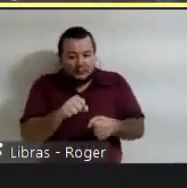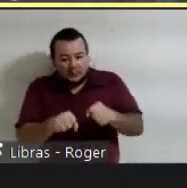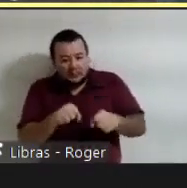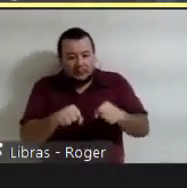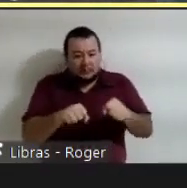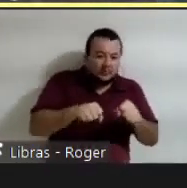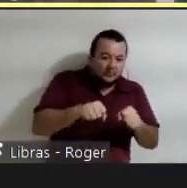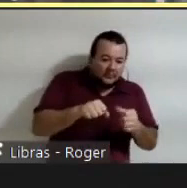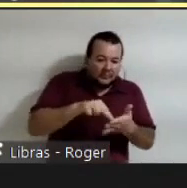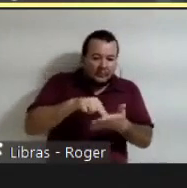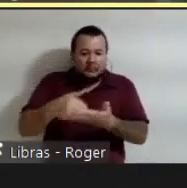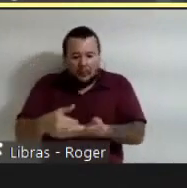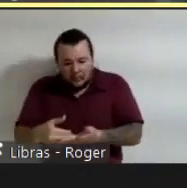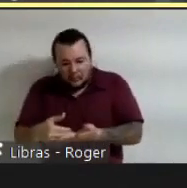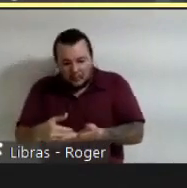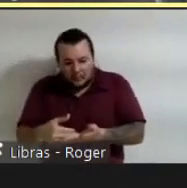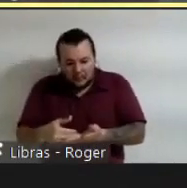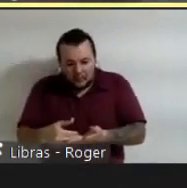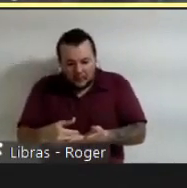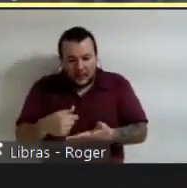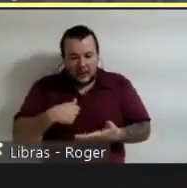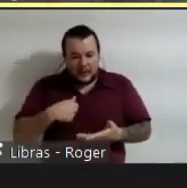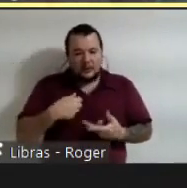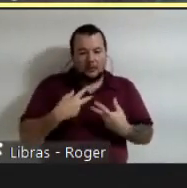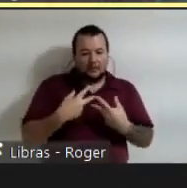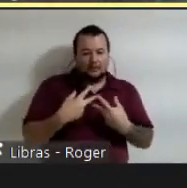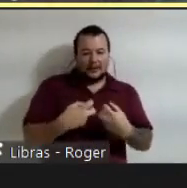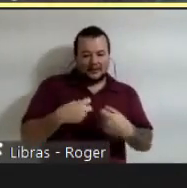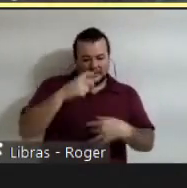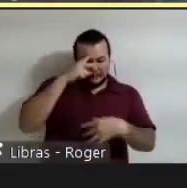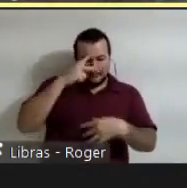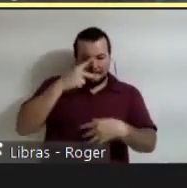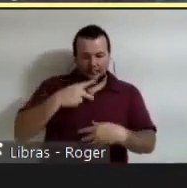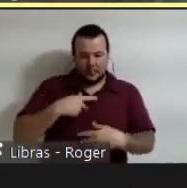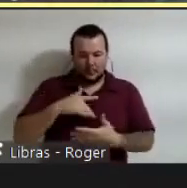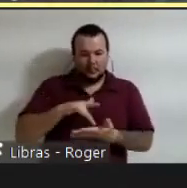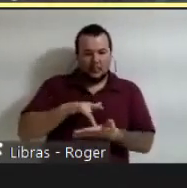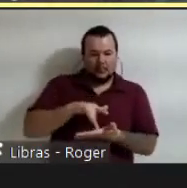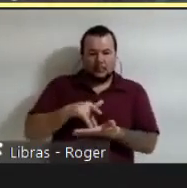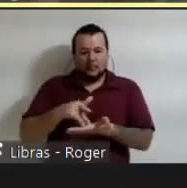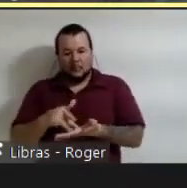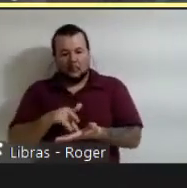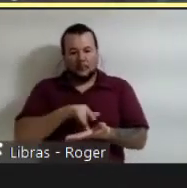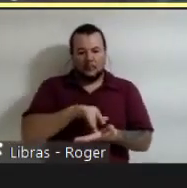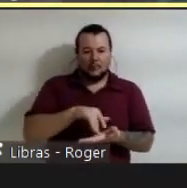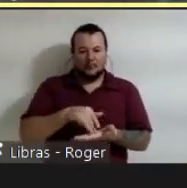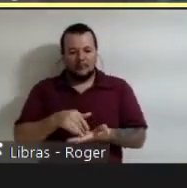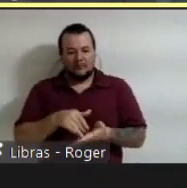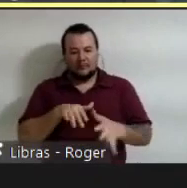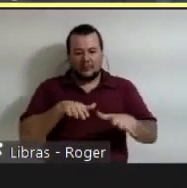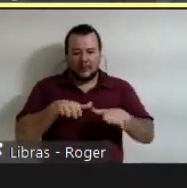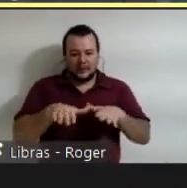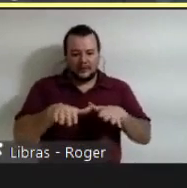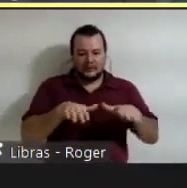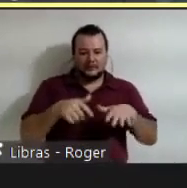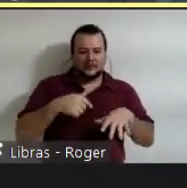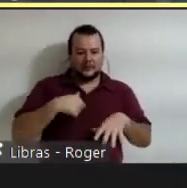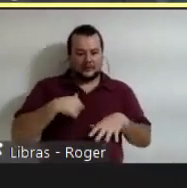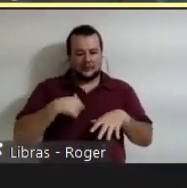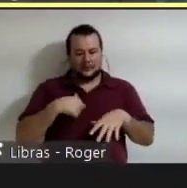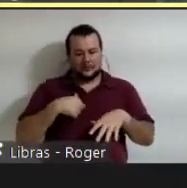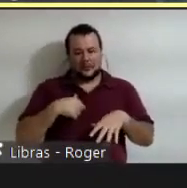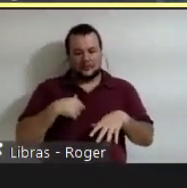corpo, que eu aprendo, aprendo a montar em bicicleta, aplica para aprender a montar em patines,